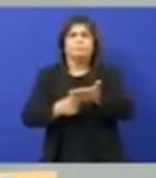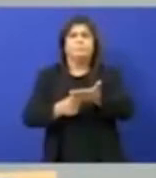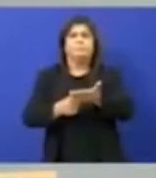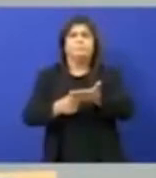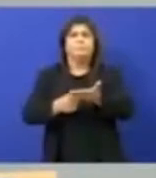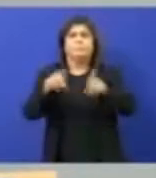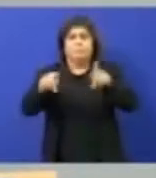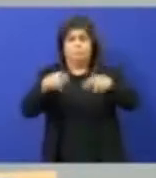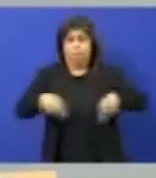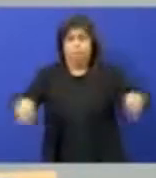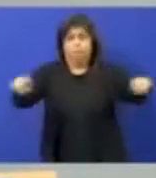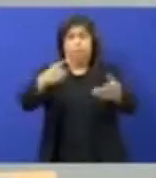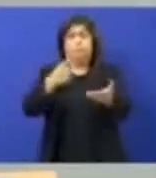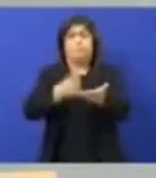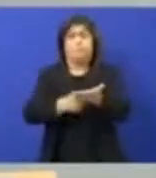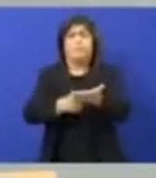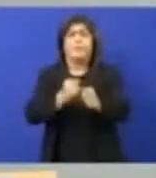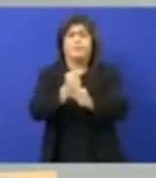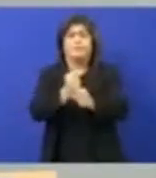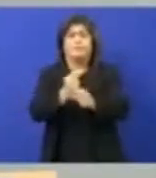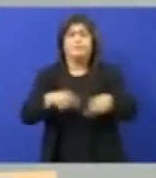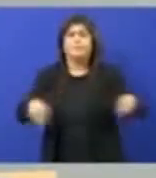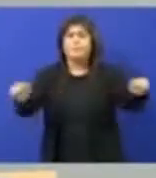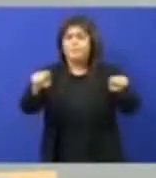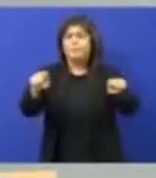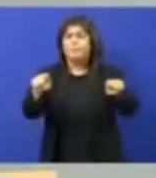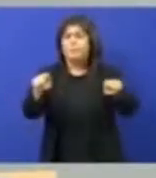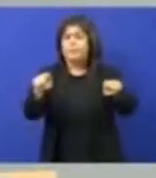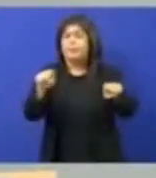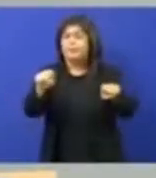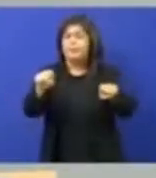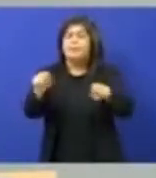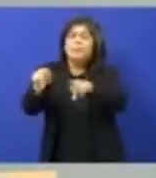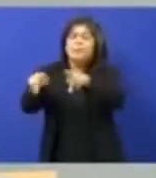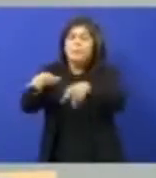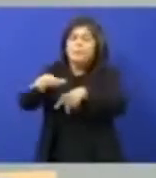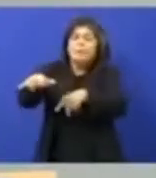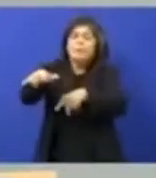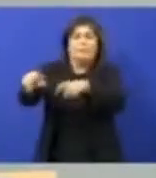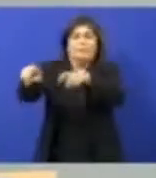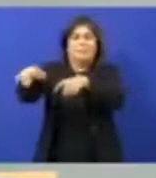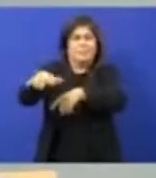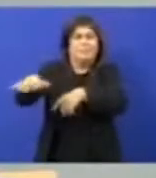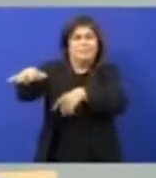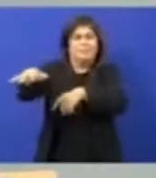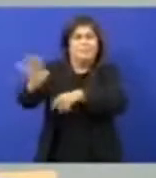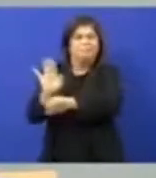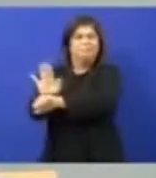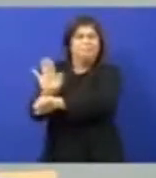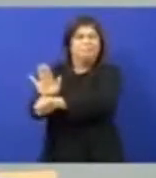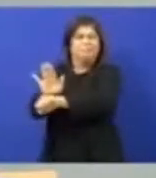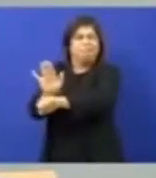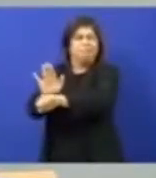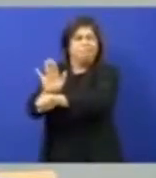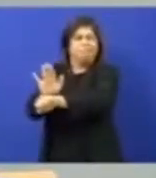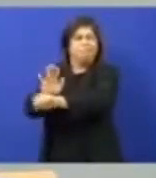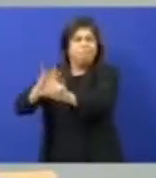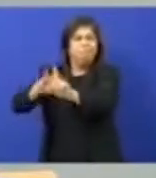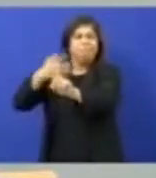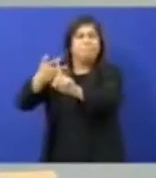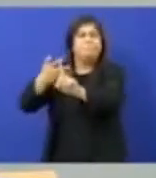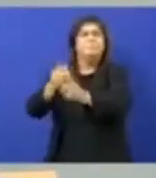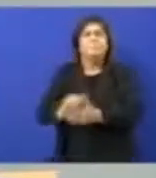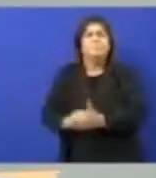população, em especial com o povo sertanejo. E semana passada tivemos aqui uma